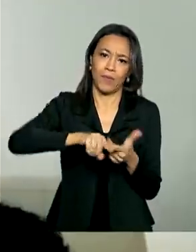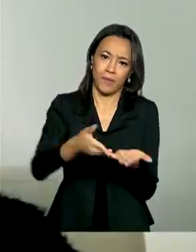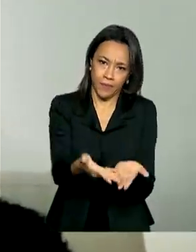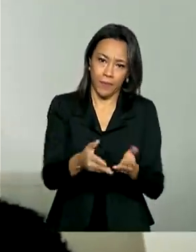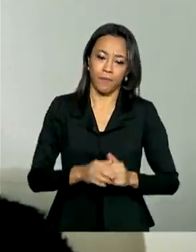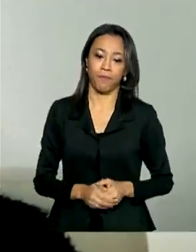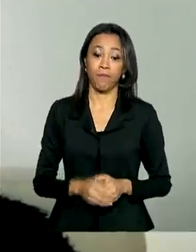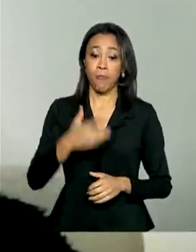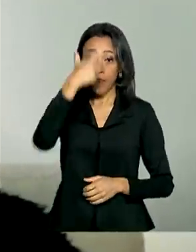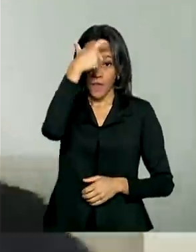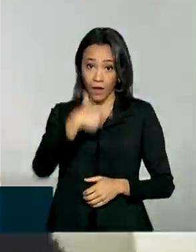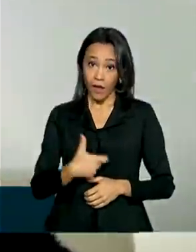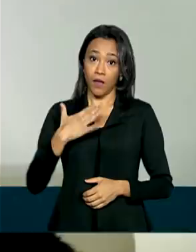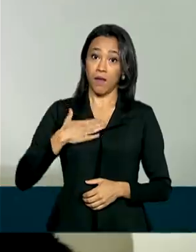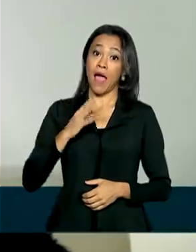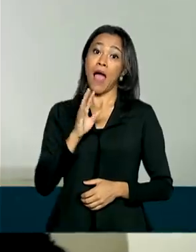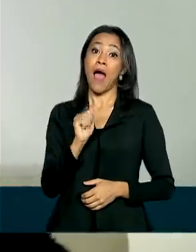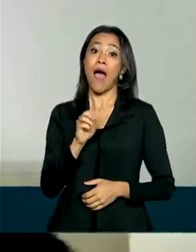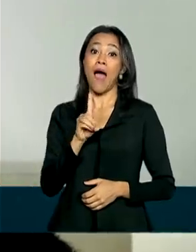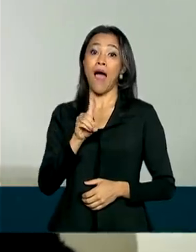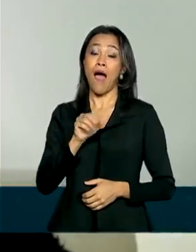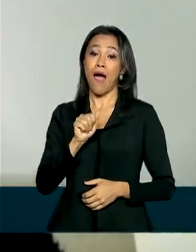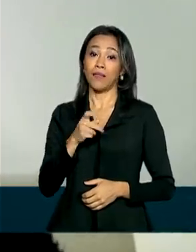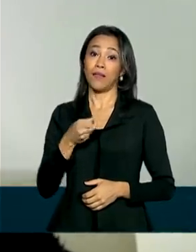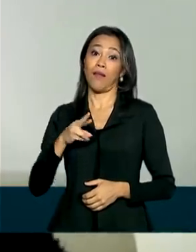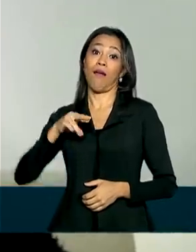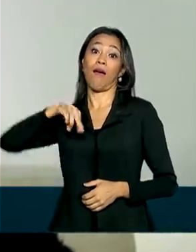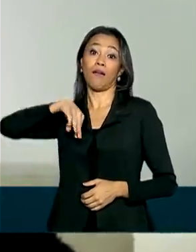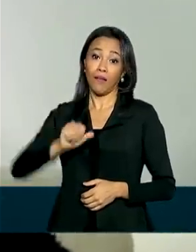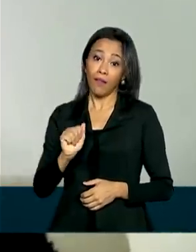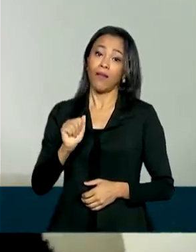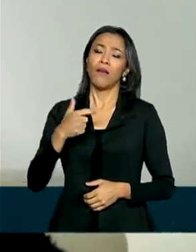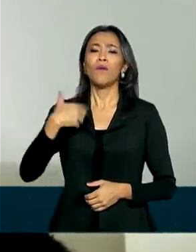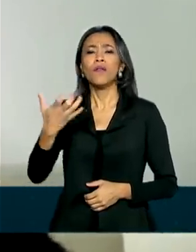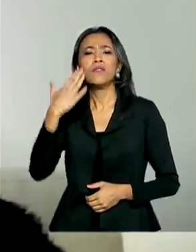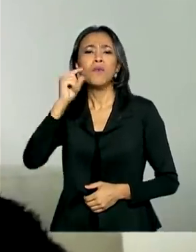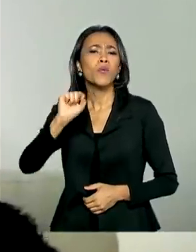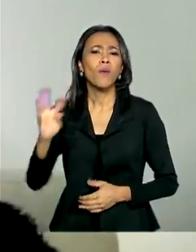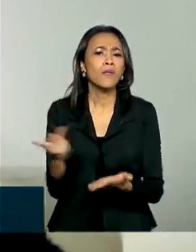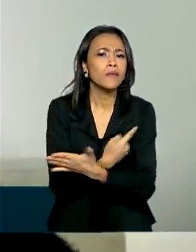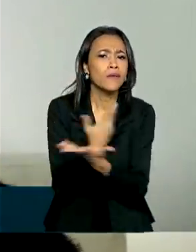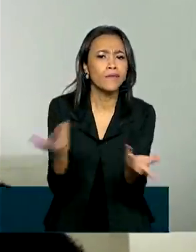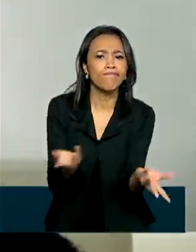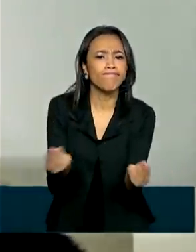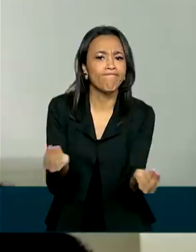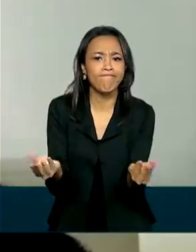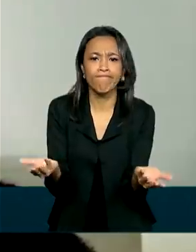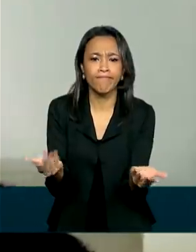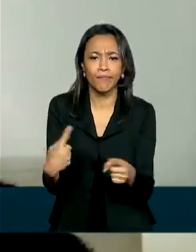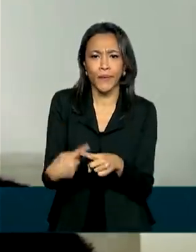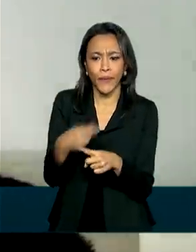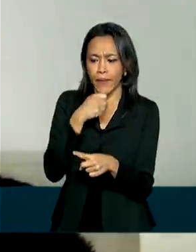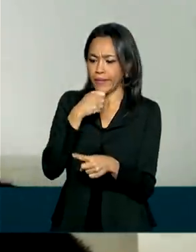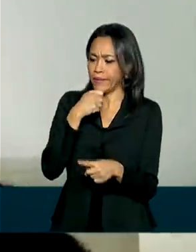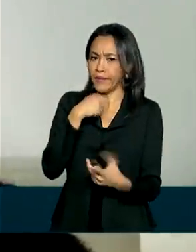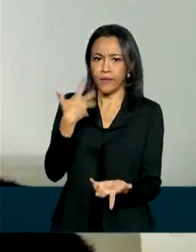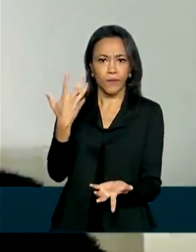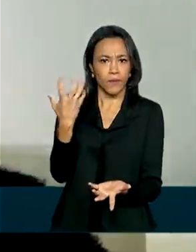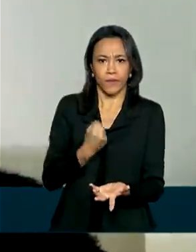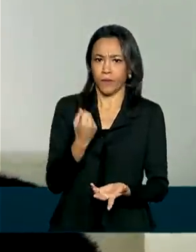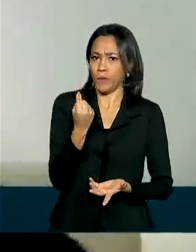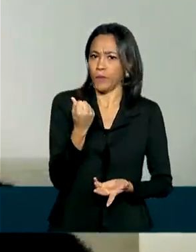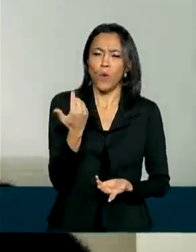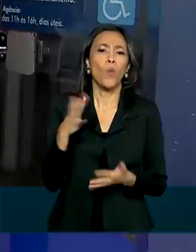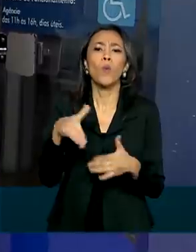Meu nome é Adriana Lopes e eu gostaria de ver o que está acontecendo, né? O porquê eu não recebi até agora?